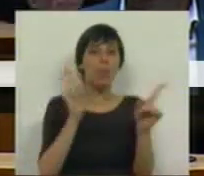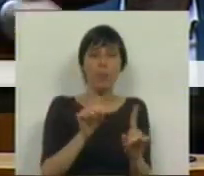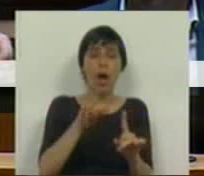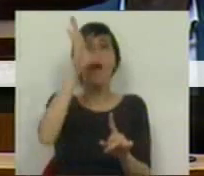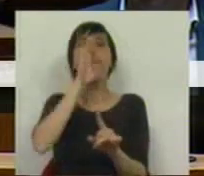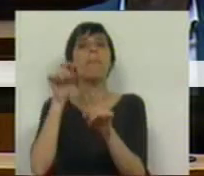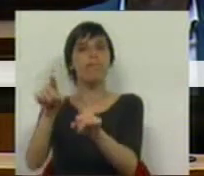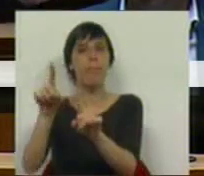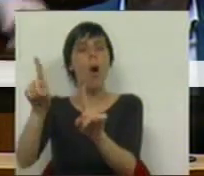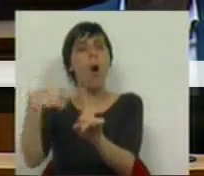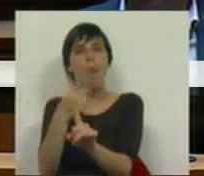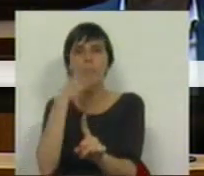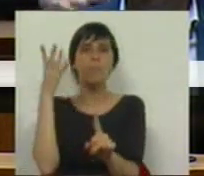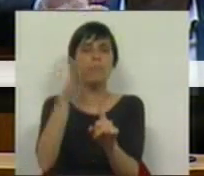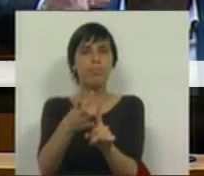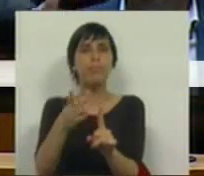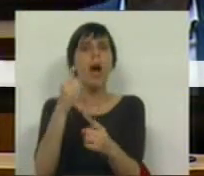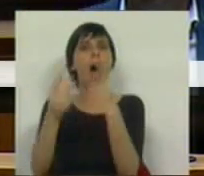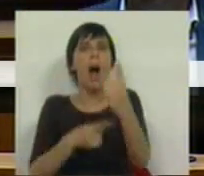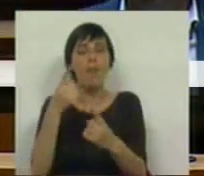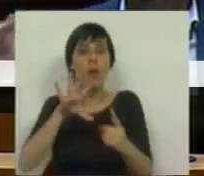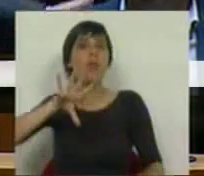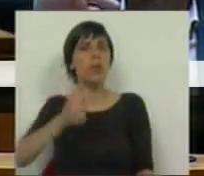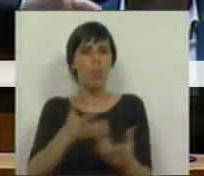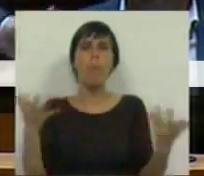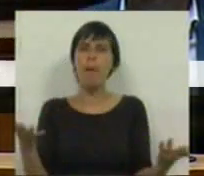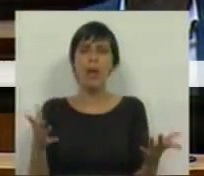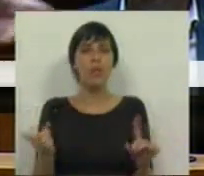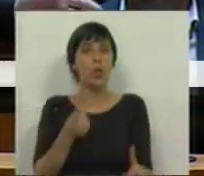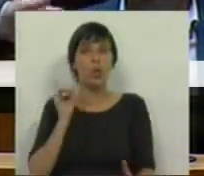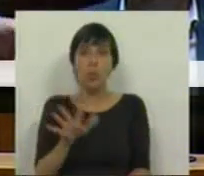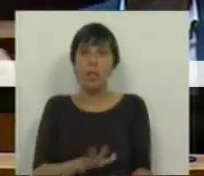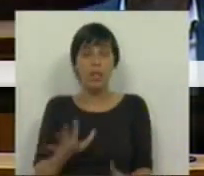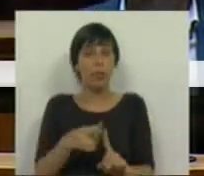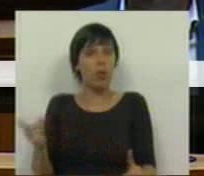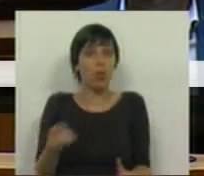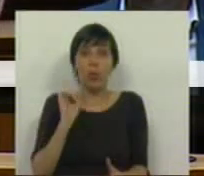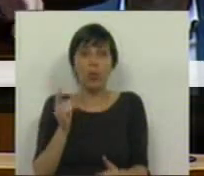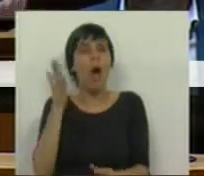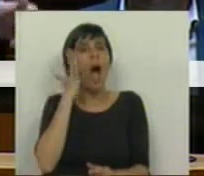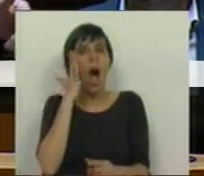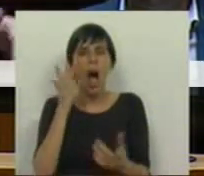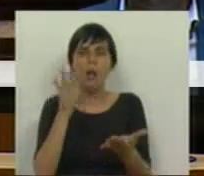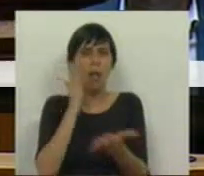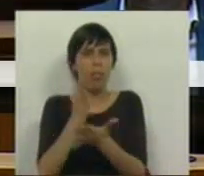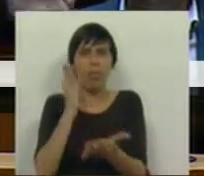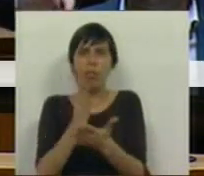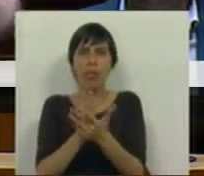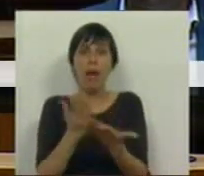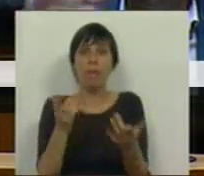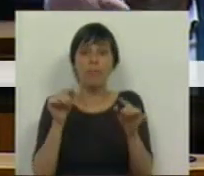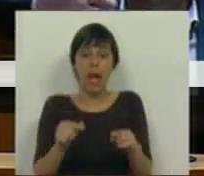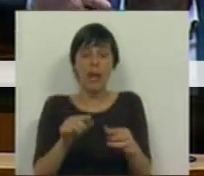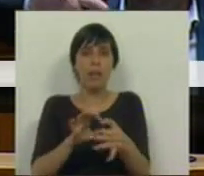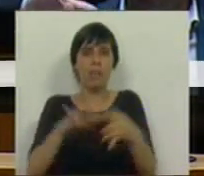que o Primeiro-Ministro tivesse uma palavra, valesse alguma coisa no país. Não tem sido o caso, não será o caso. Acho que é irremediável que vai haver